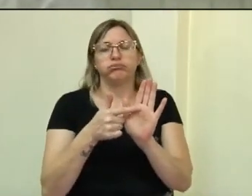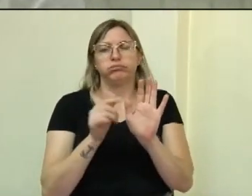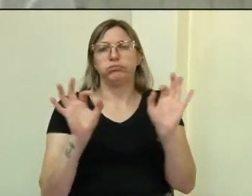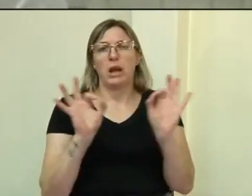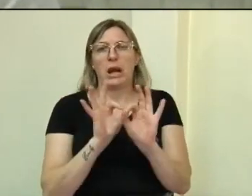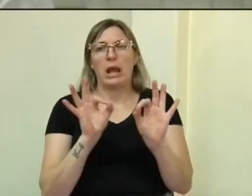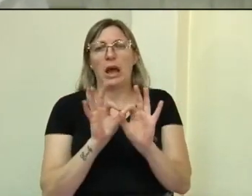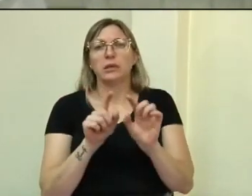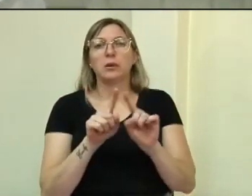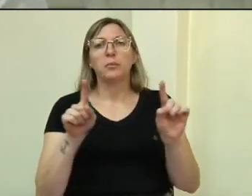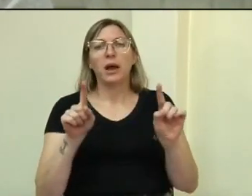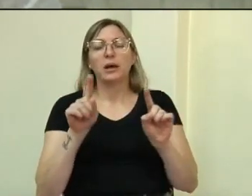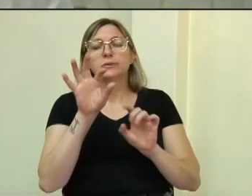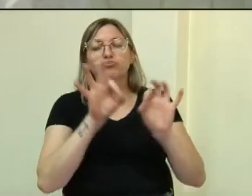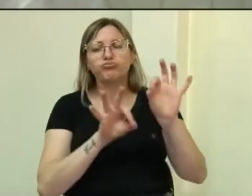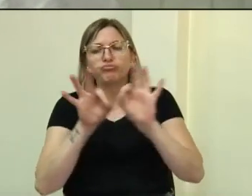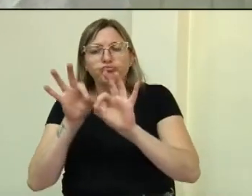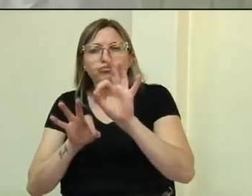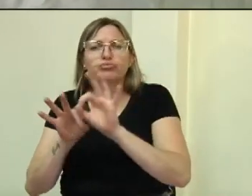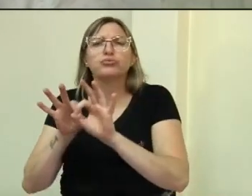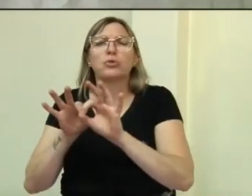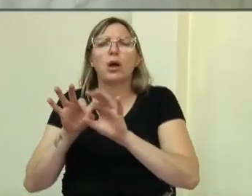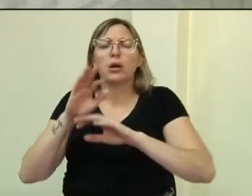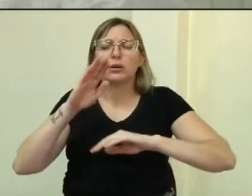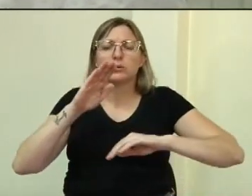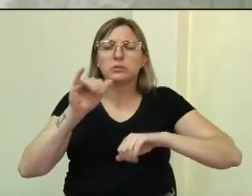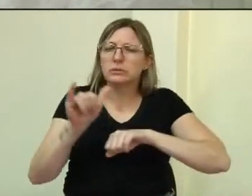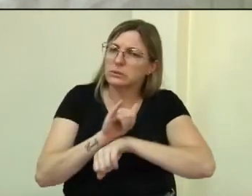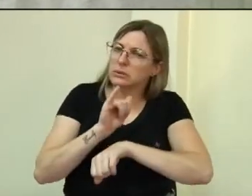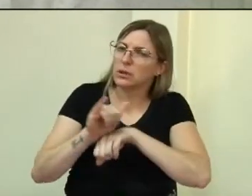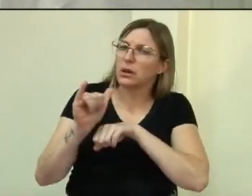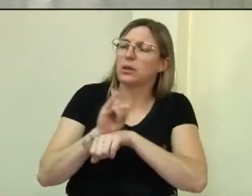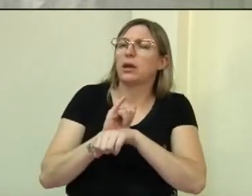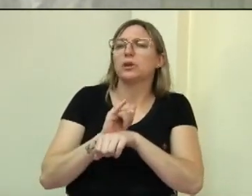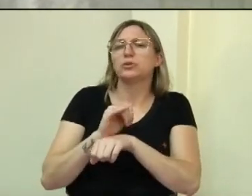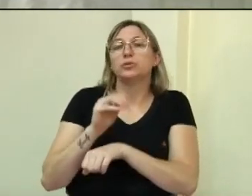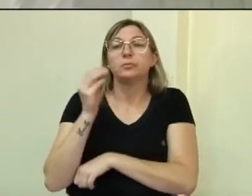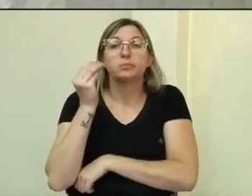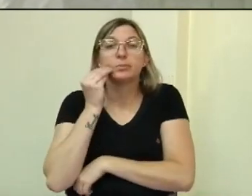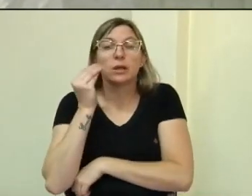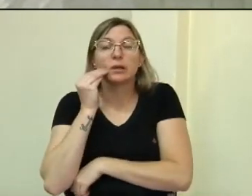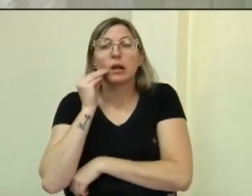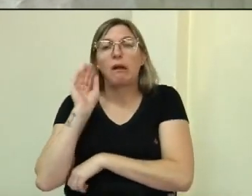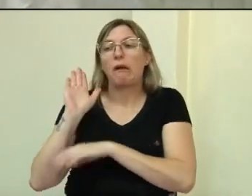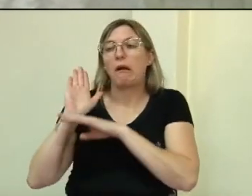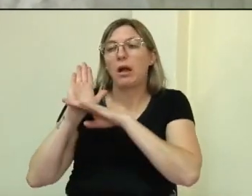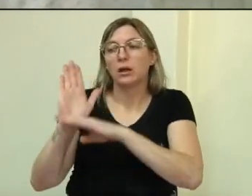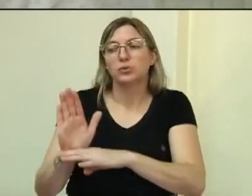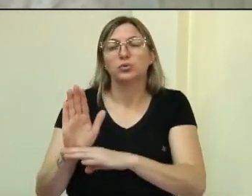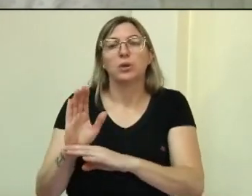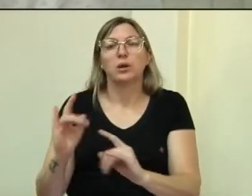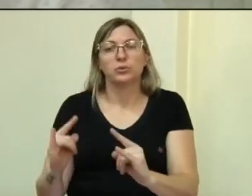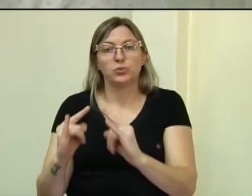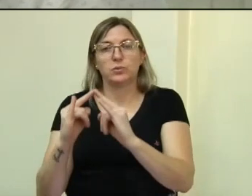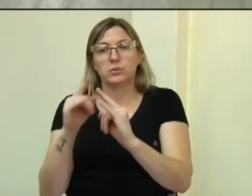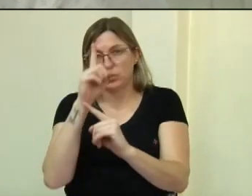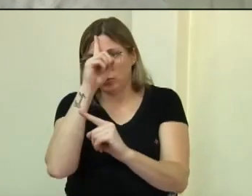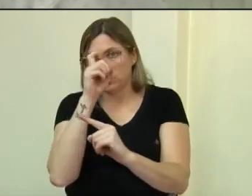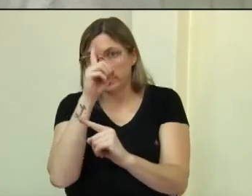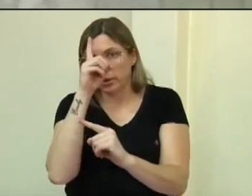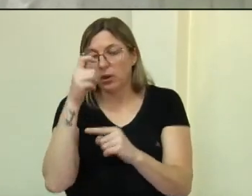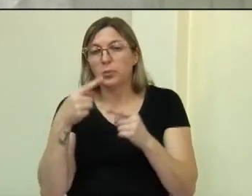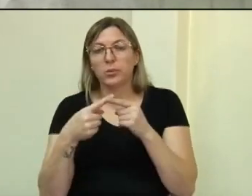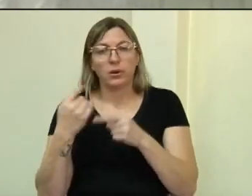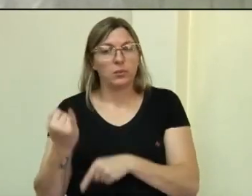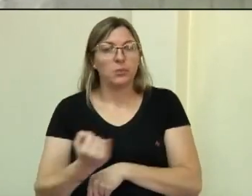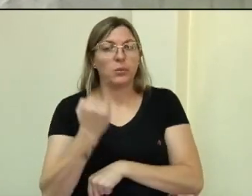alternativas, para que a gente possa, da forma como for possível, auxiliar essa instituição, que é tão importante não só